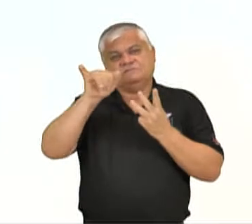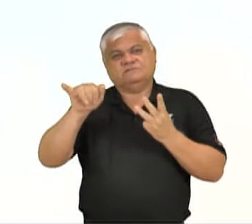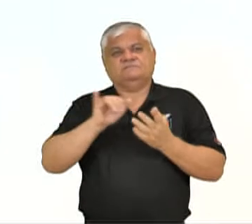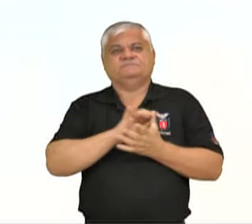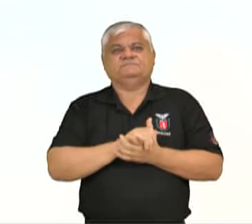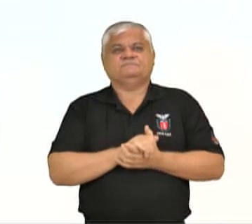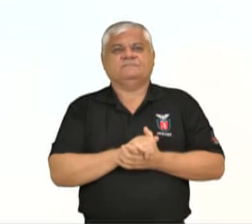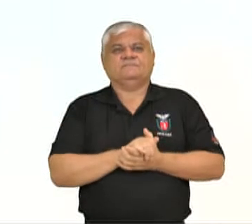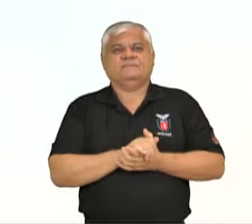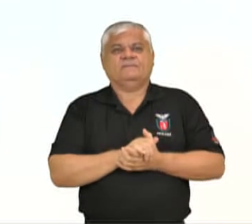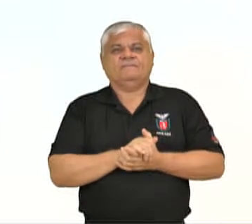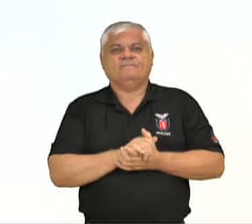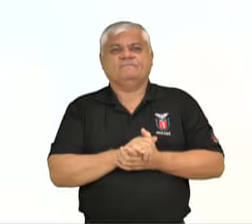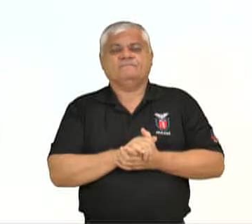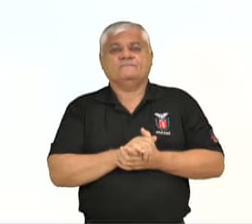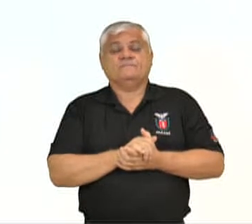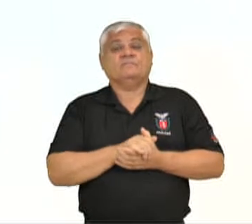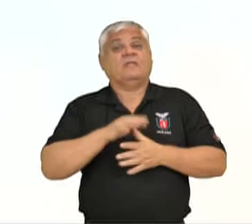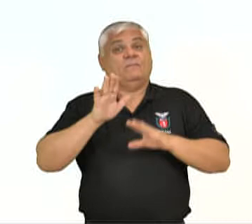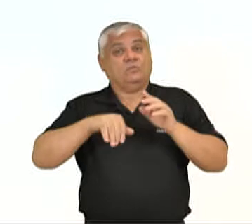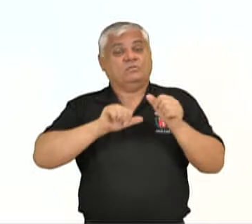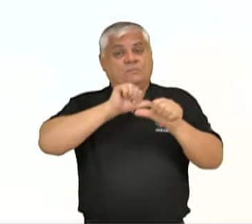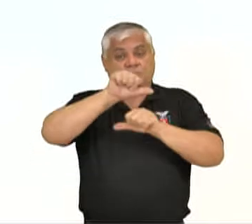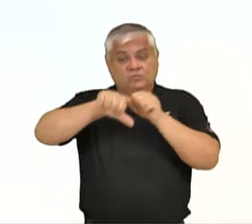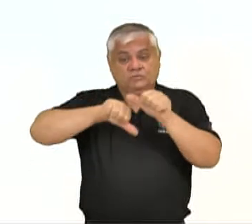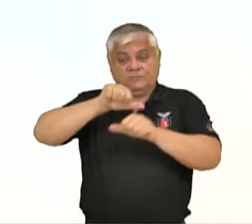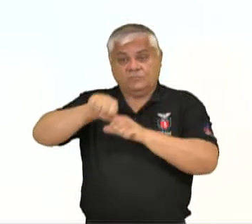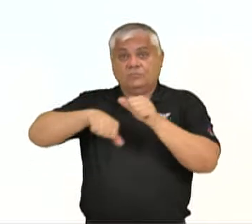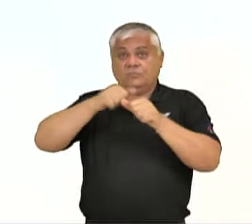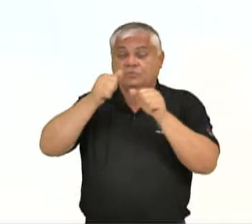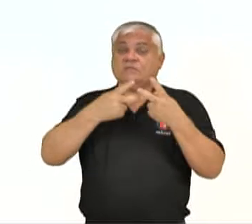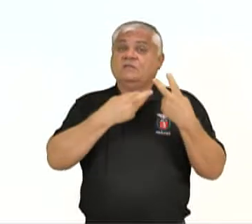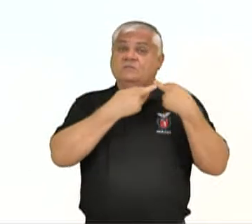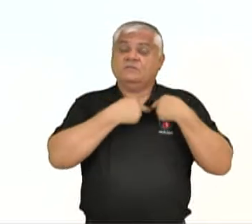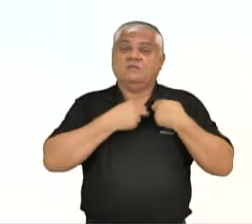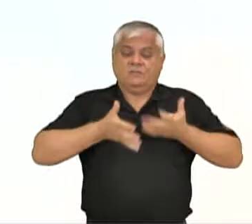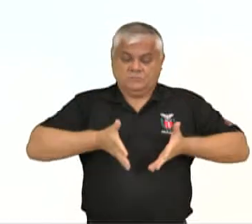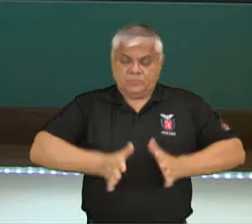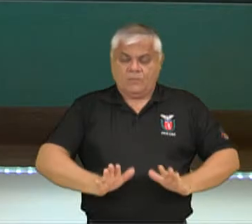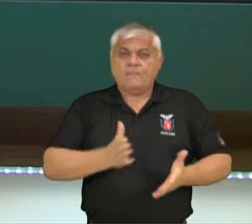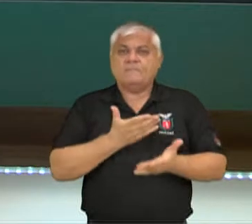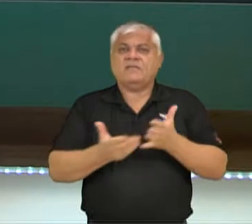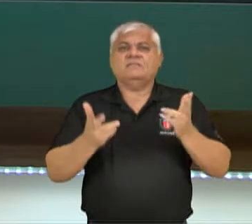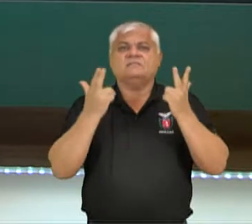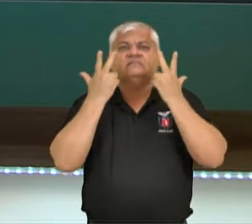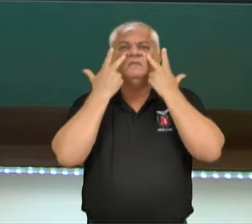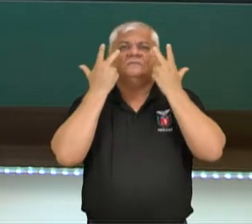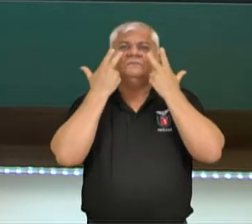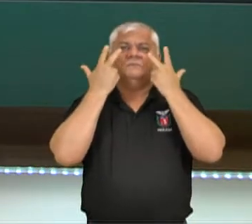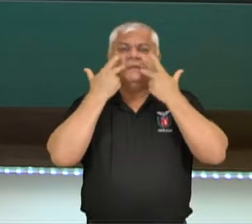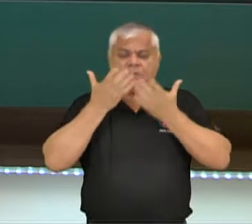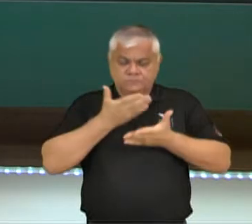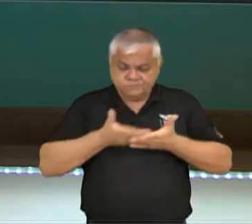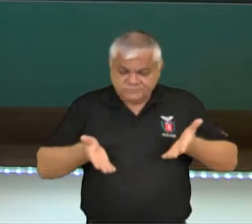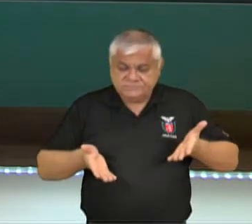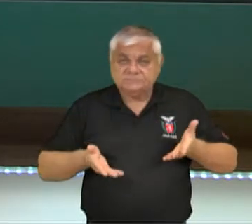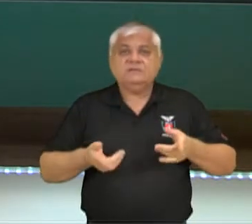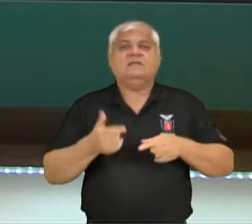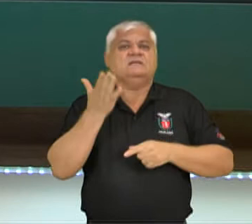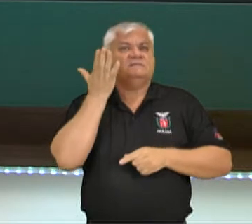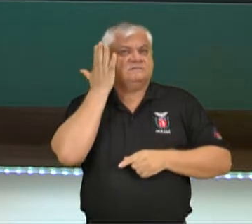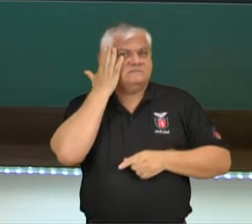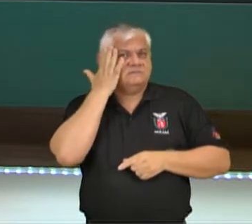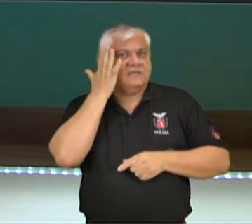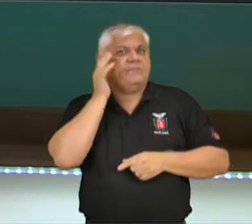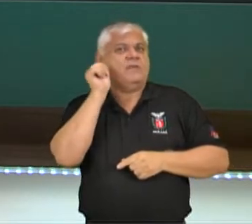Muitas das alterações cromossômicas, elas são responsáveis pelos abortos espontâneos que ocorrem. E a gente sabe que a